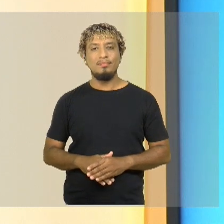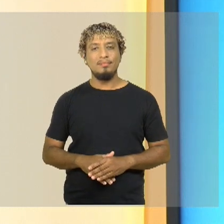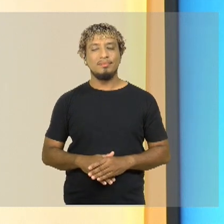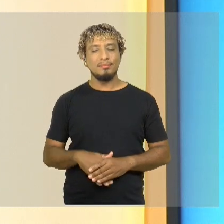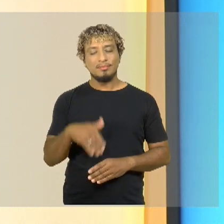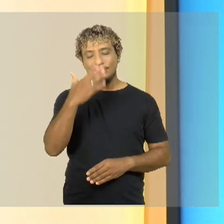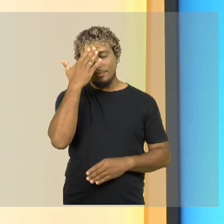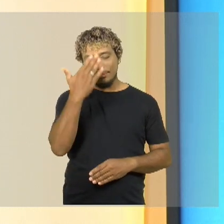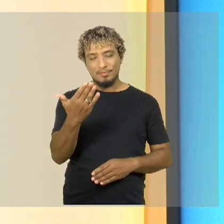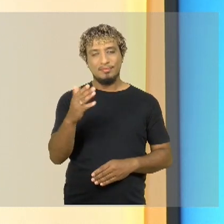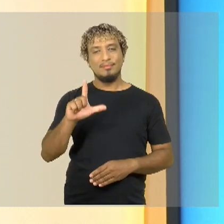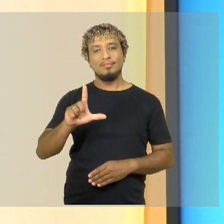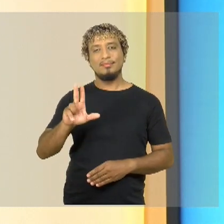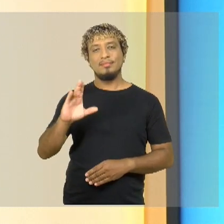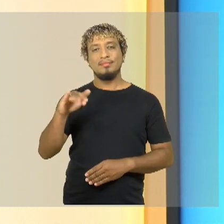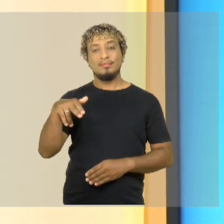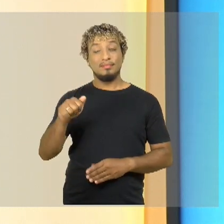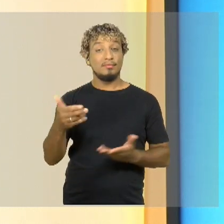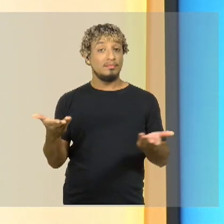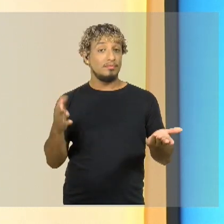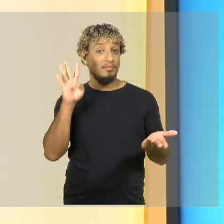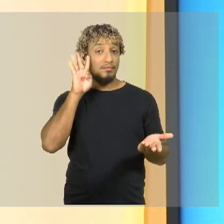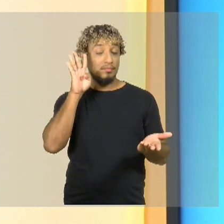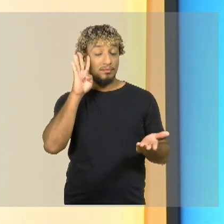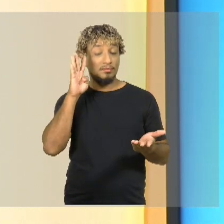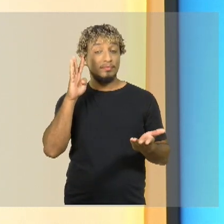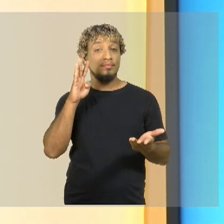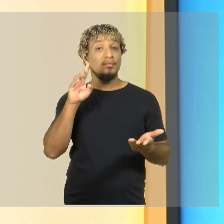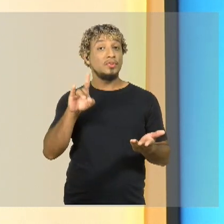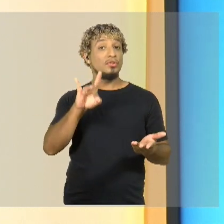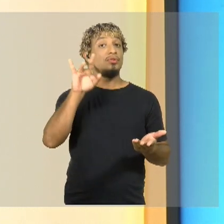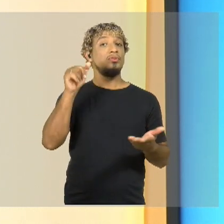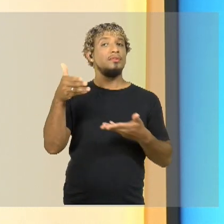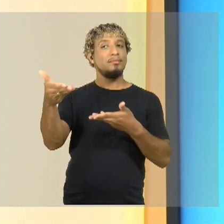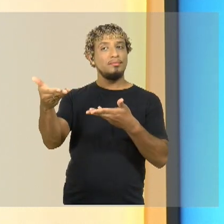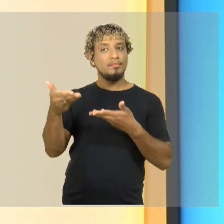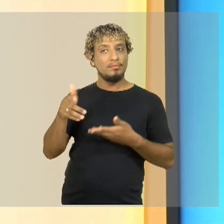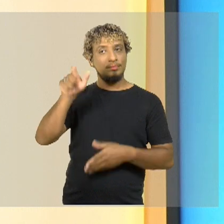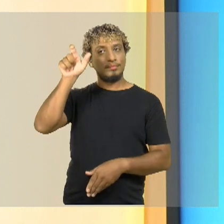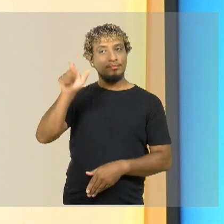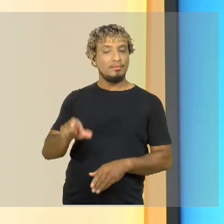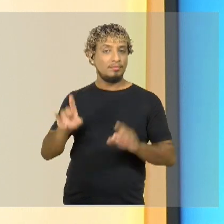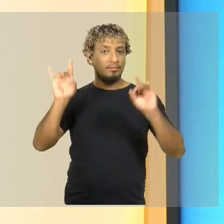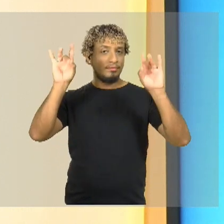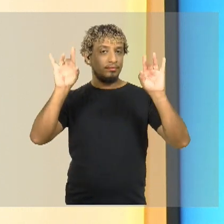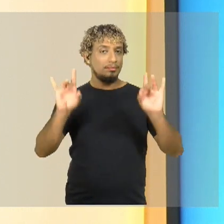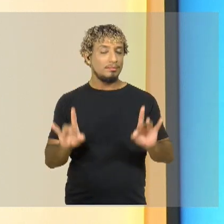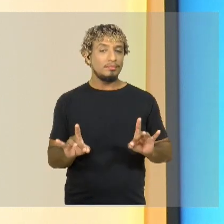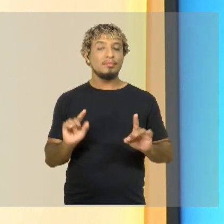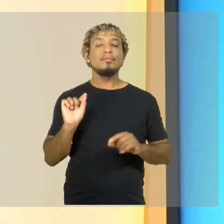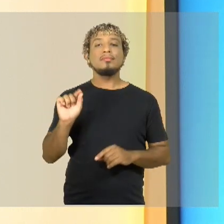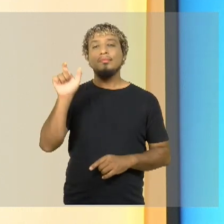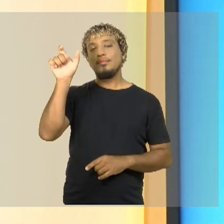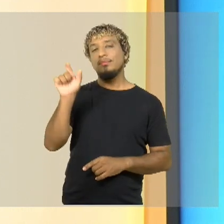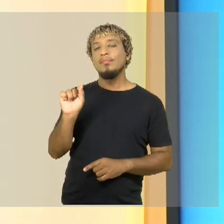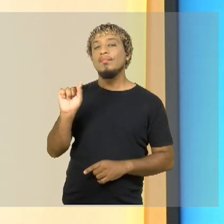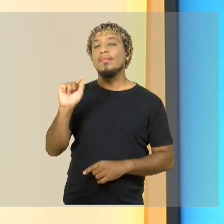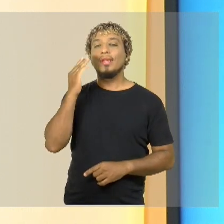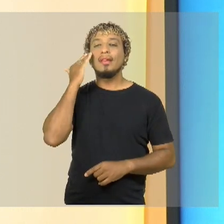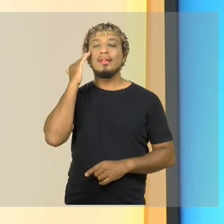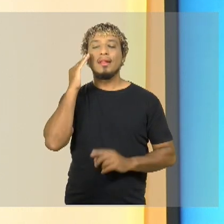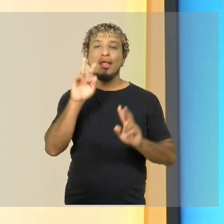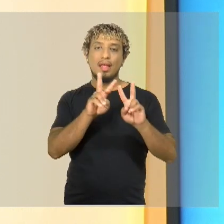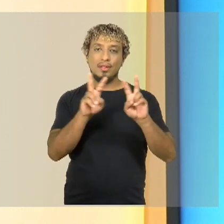Obrigada, Luciana. Quarta-feira é dia da participação dos nossos especialistas convidados no quadro Quem Entende do